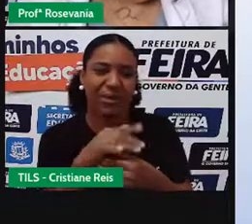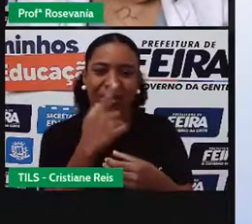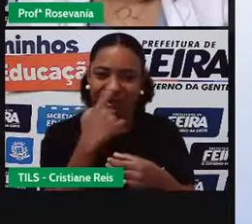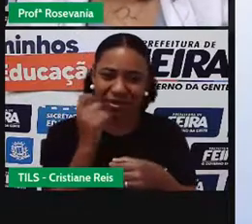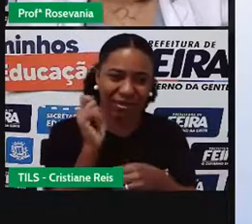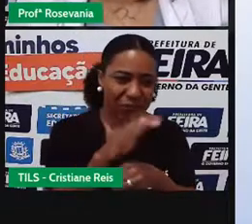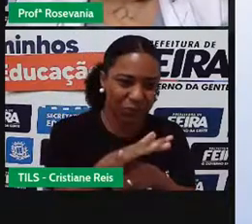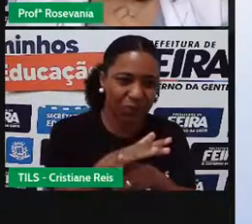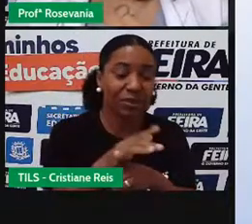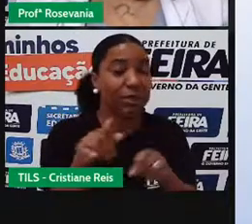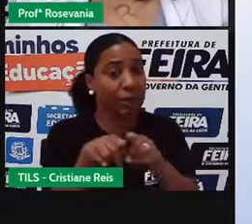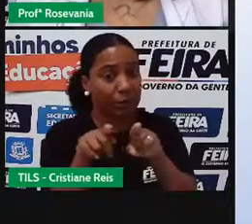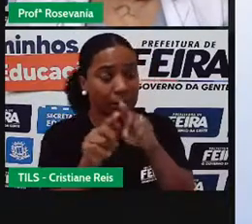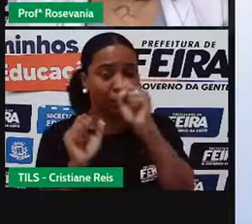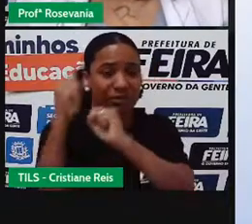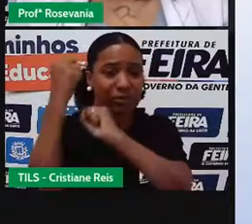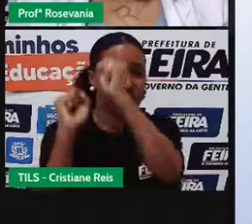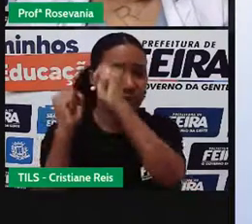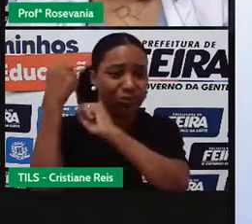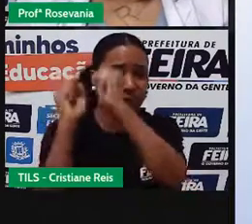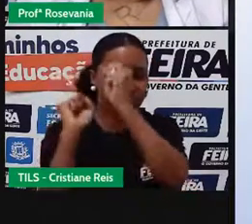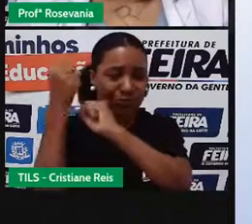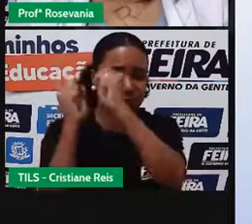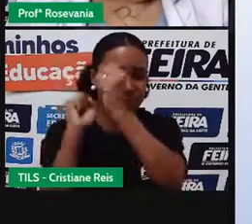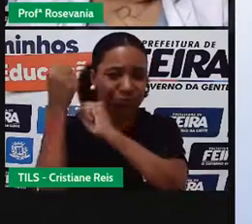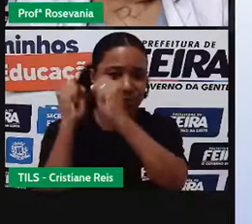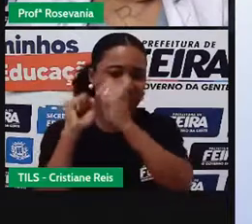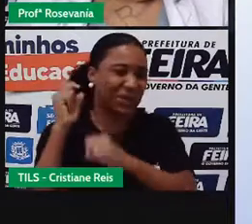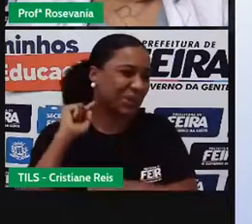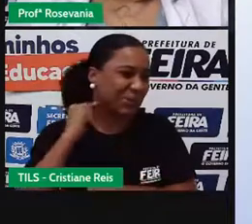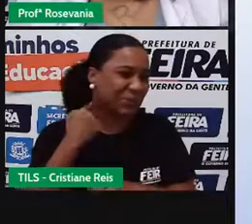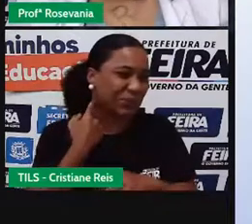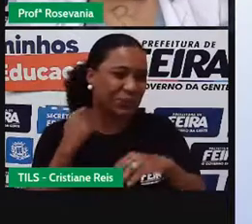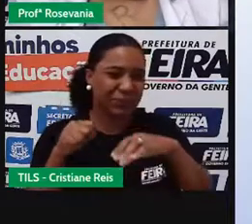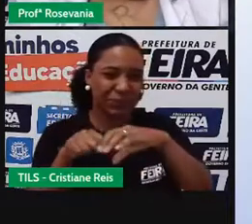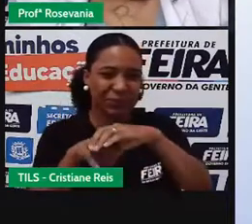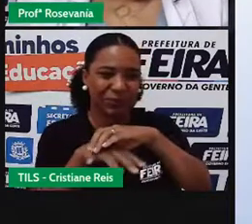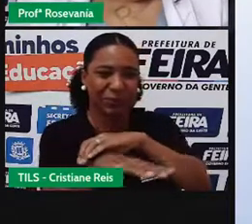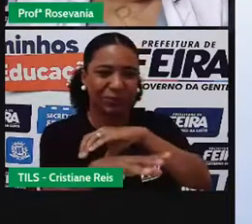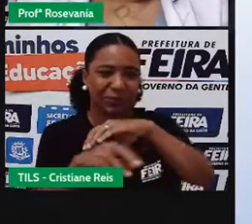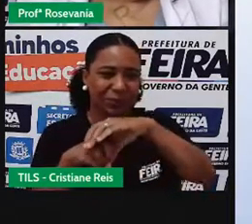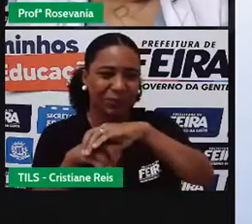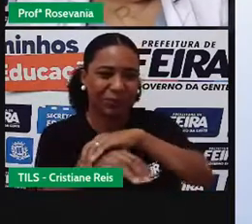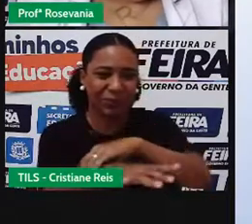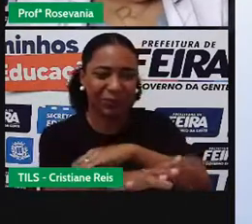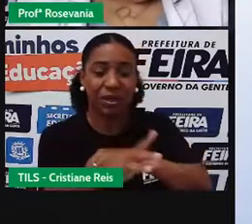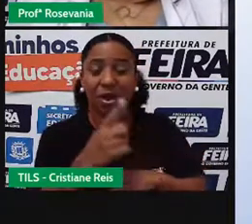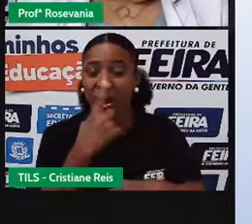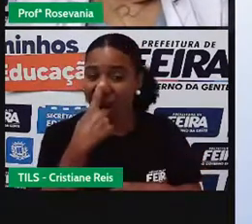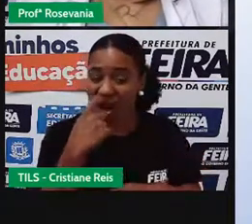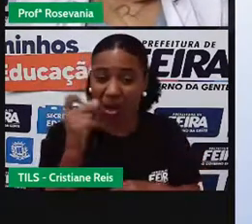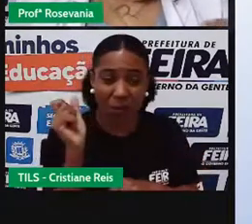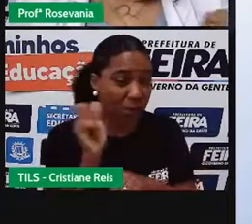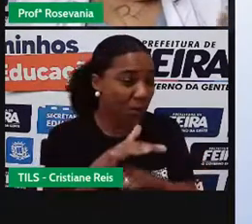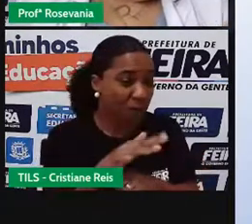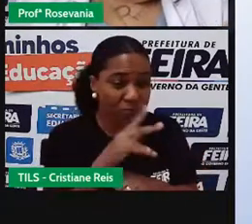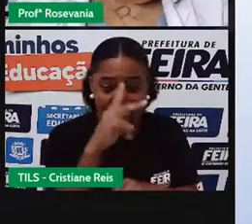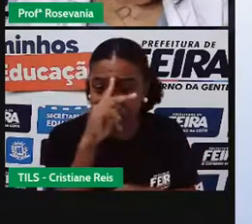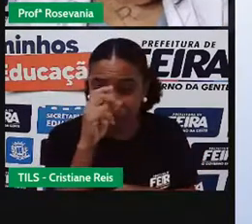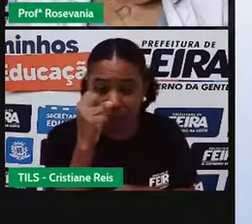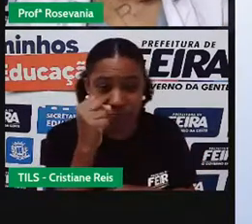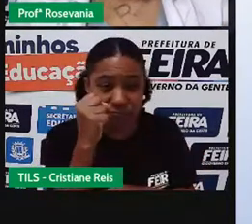domiciliares, industriais, e o mau cheiro, o lixo, né, a degradação, a